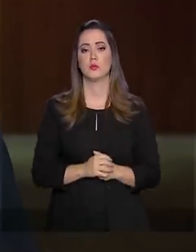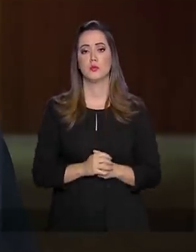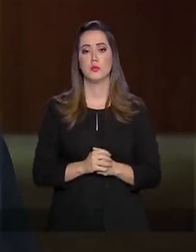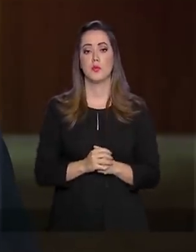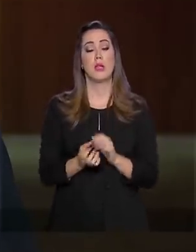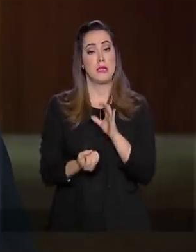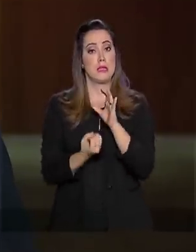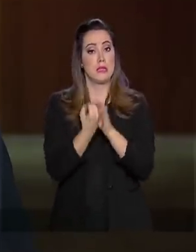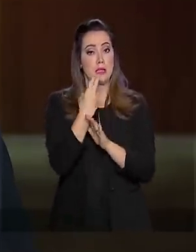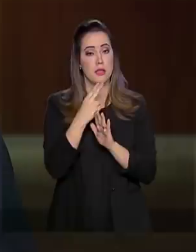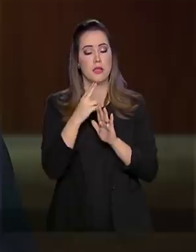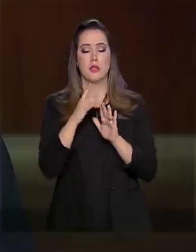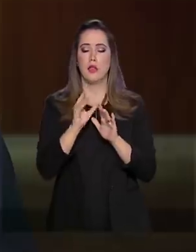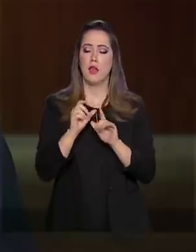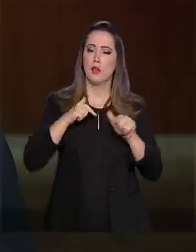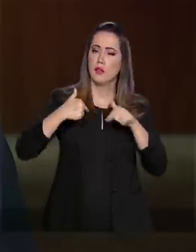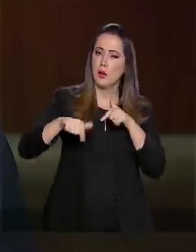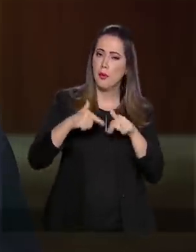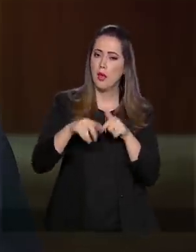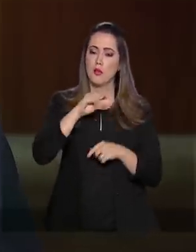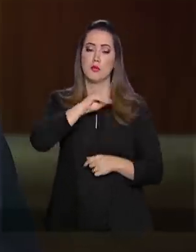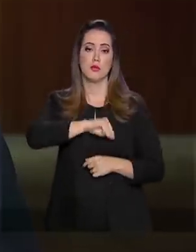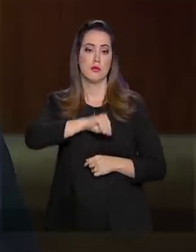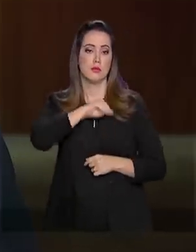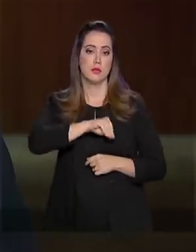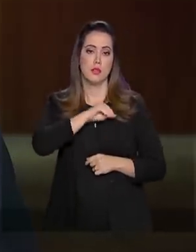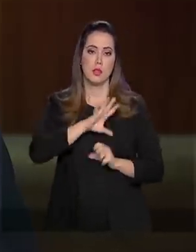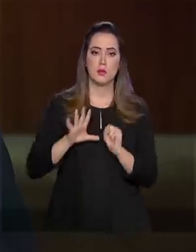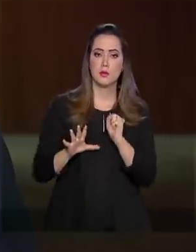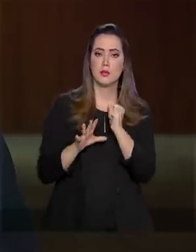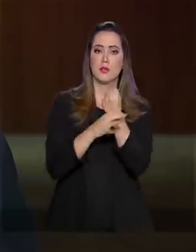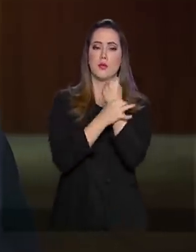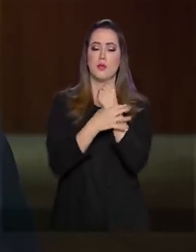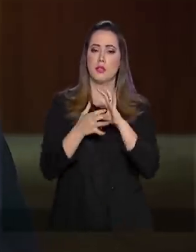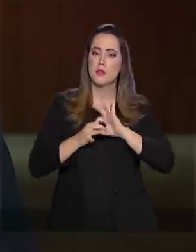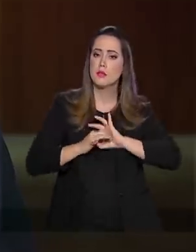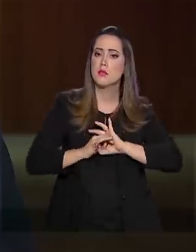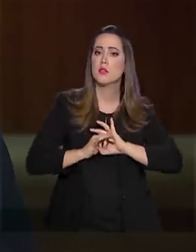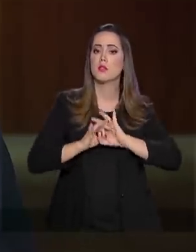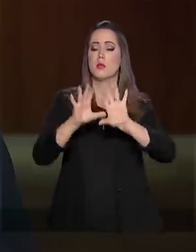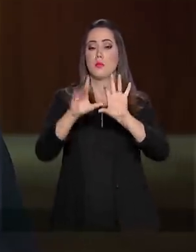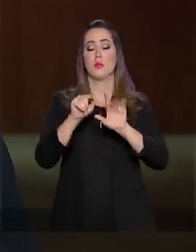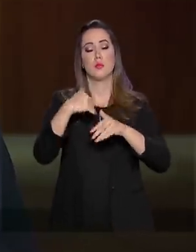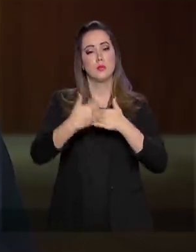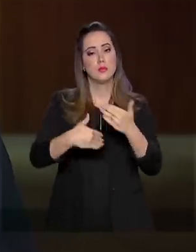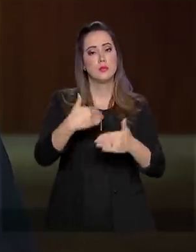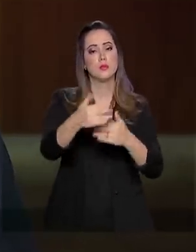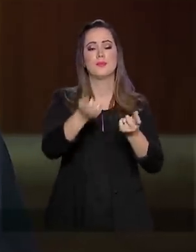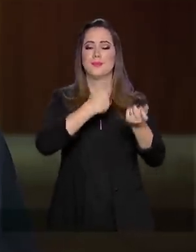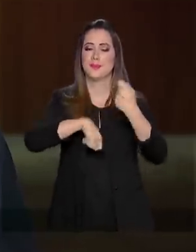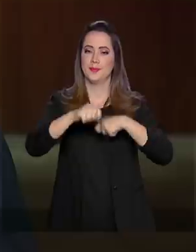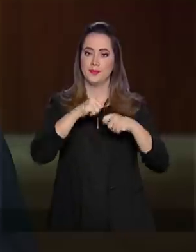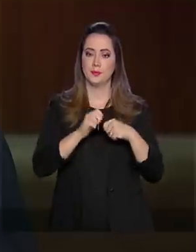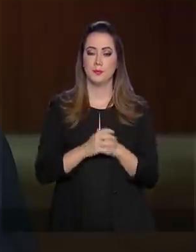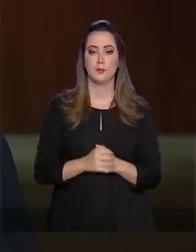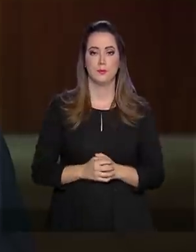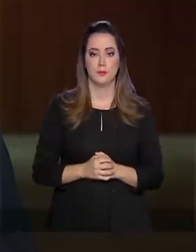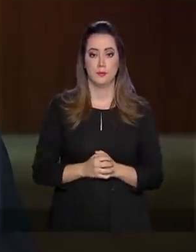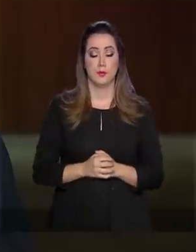produzir, empregar e gerar renda, assegurada liberdade para o desenvolvimento econômico,